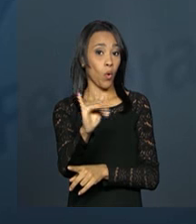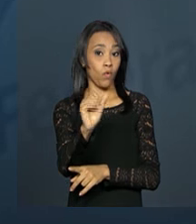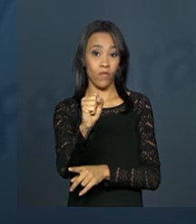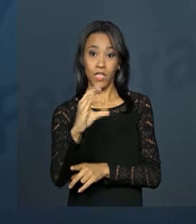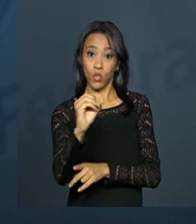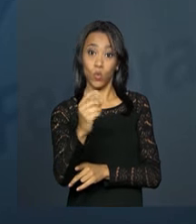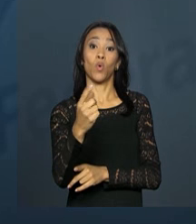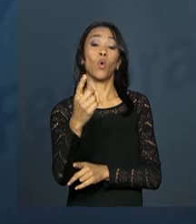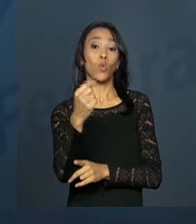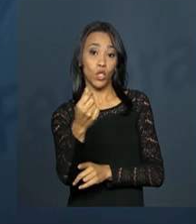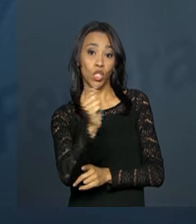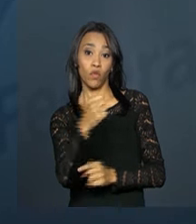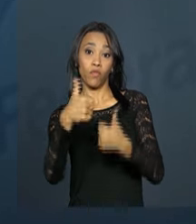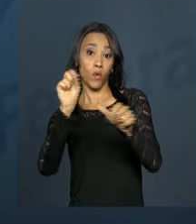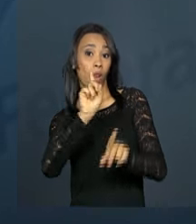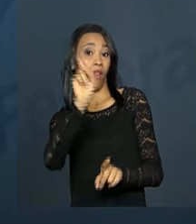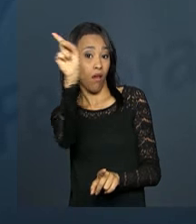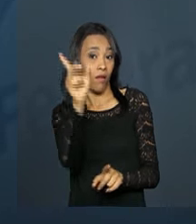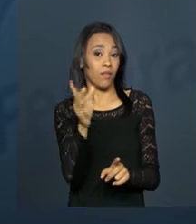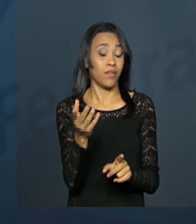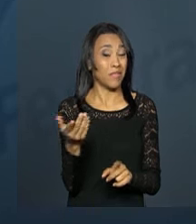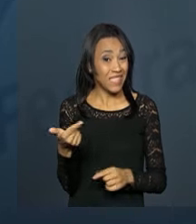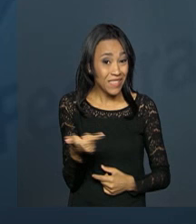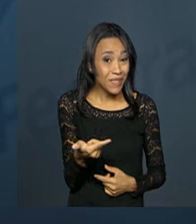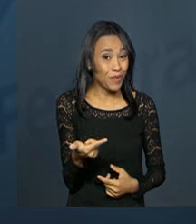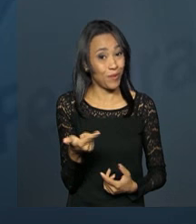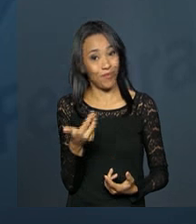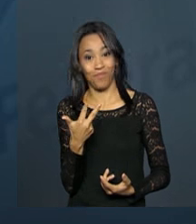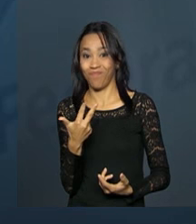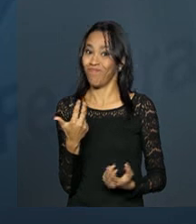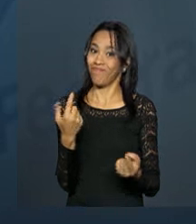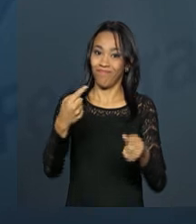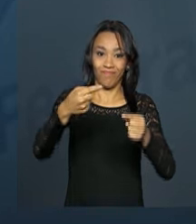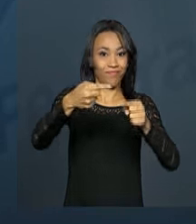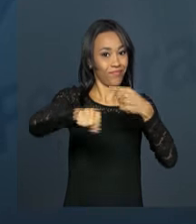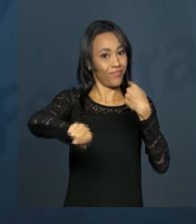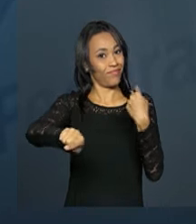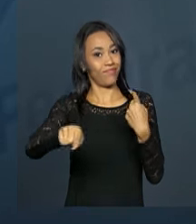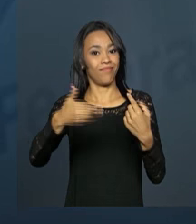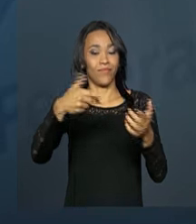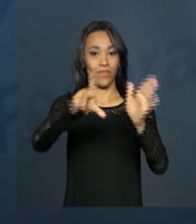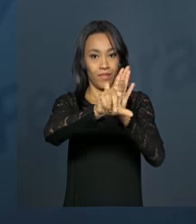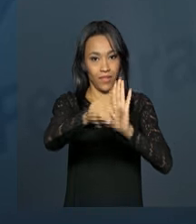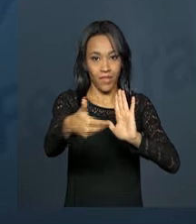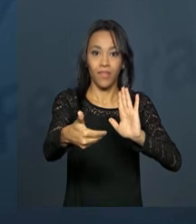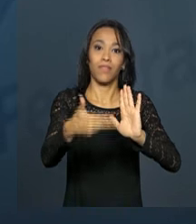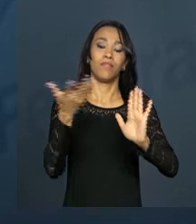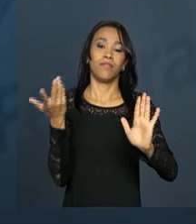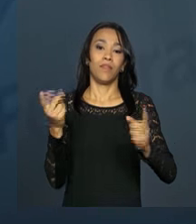ficaram por lá. Então, essas são atividades lícitas, né? Elas existem no nosso país, atividade de